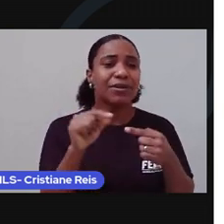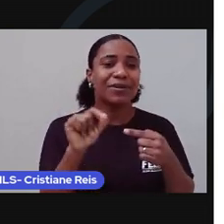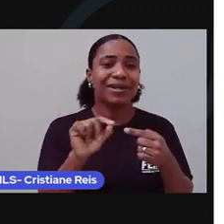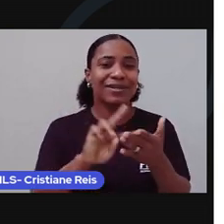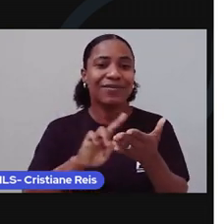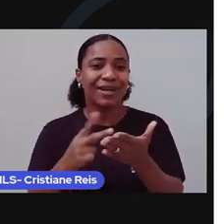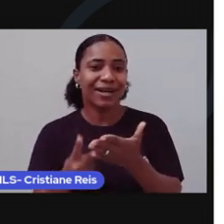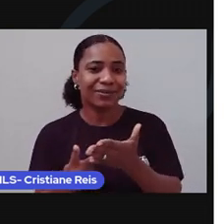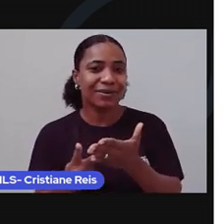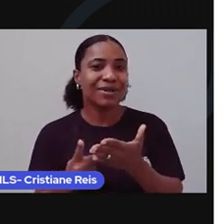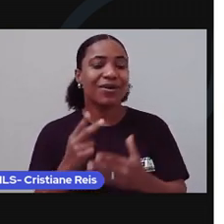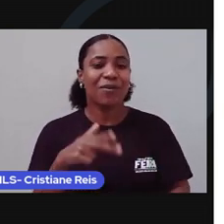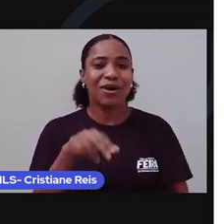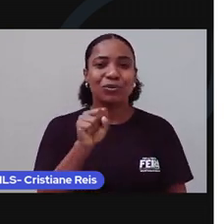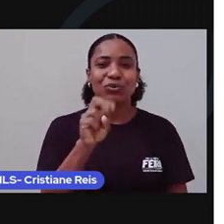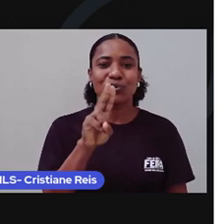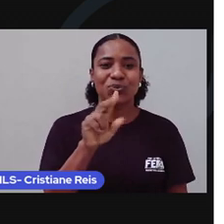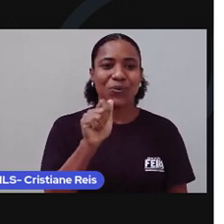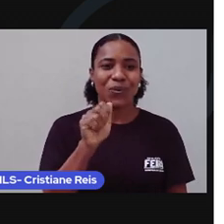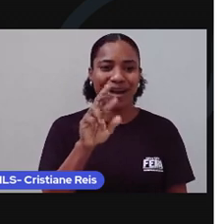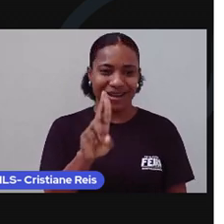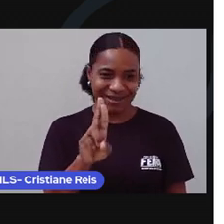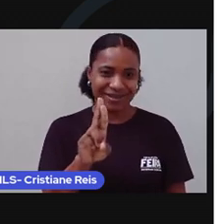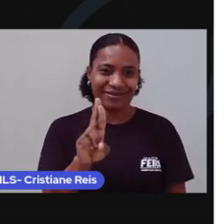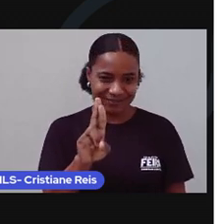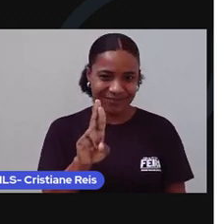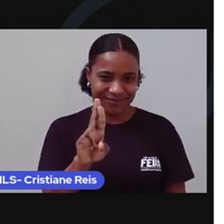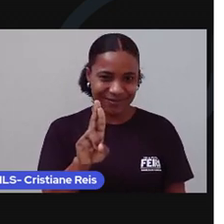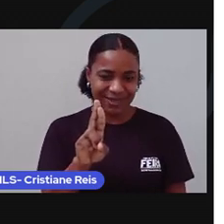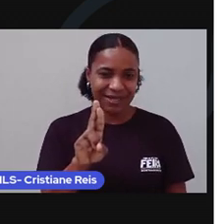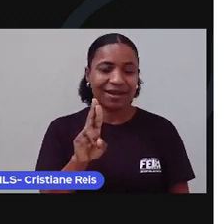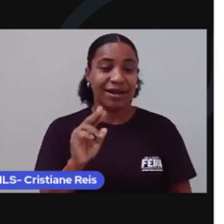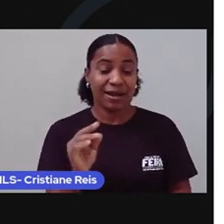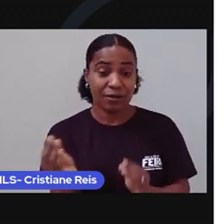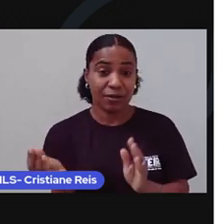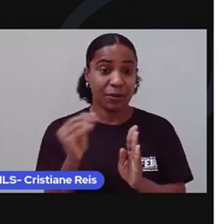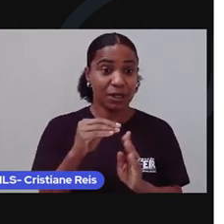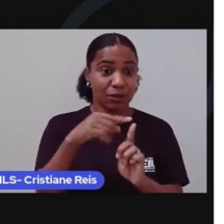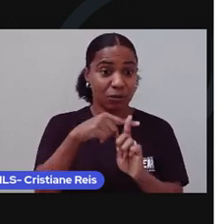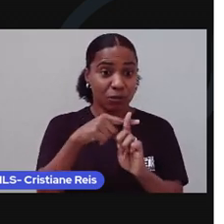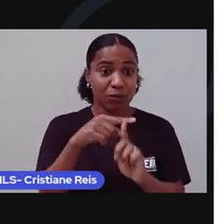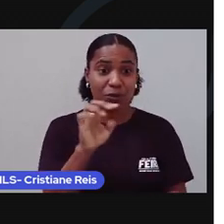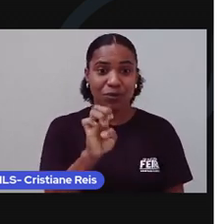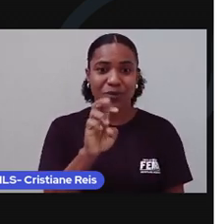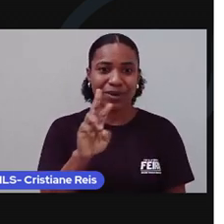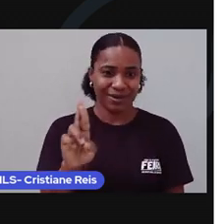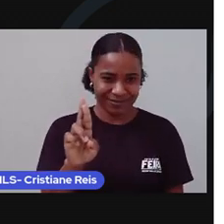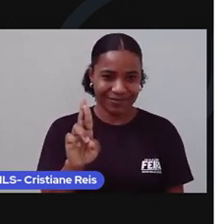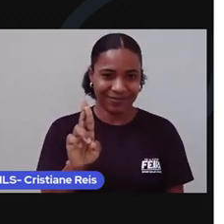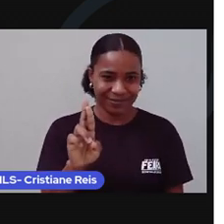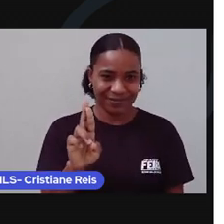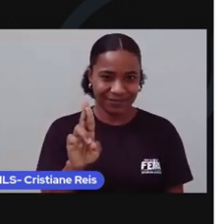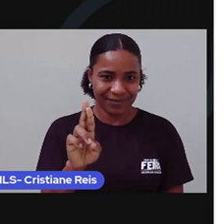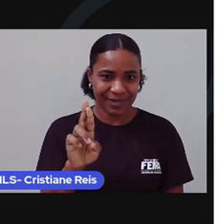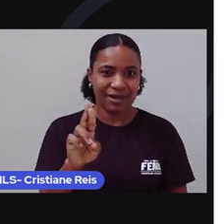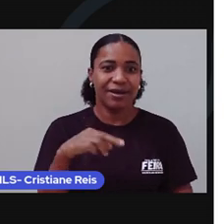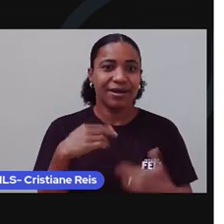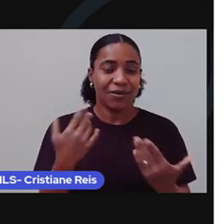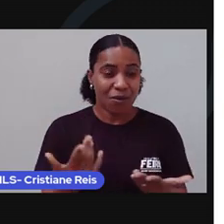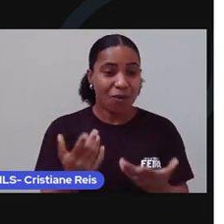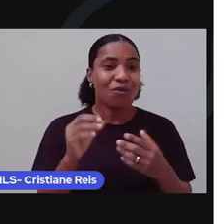significa suar, com o sufixo er. Juntos, eles dão a ideia de algo que faz suar.